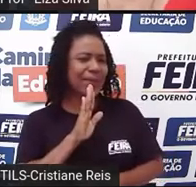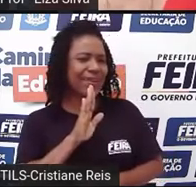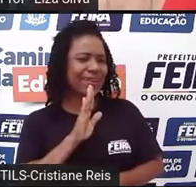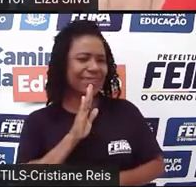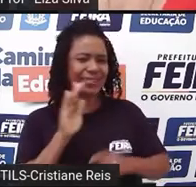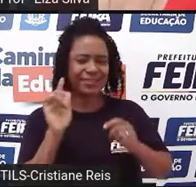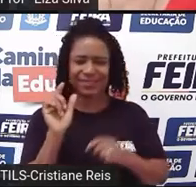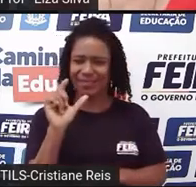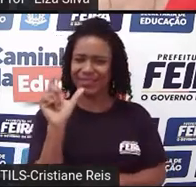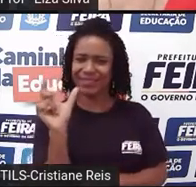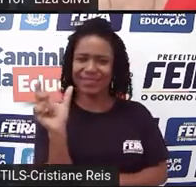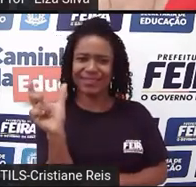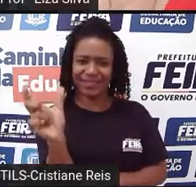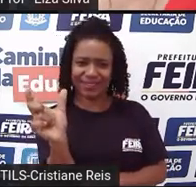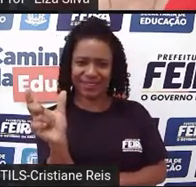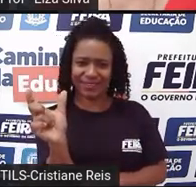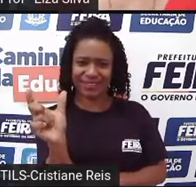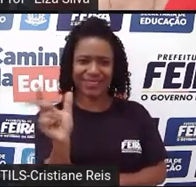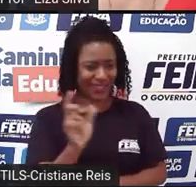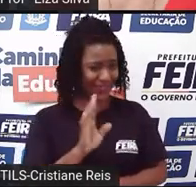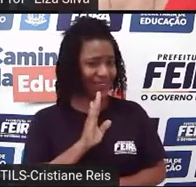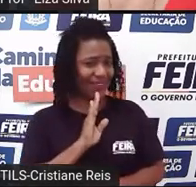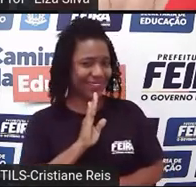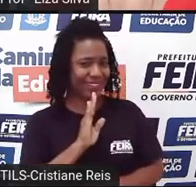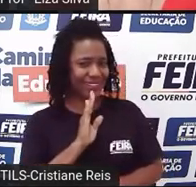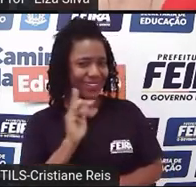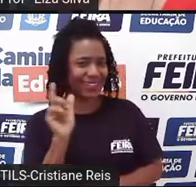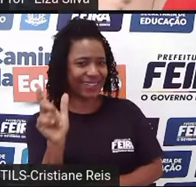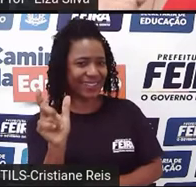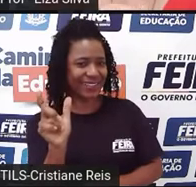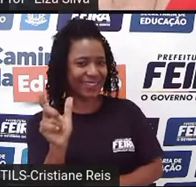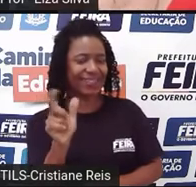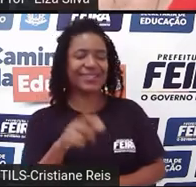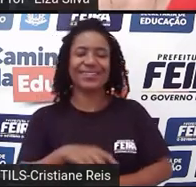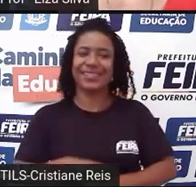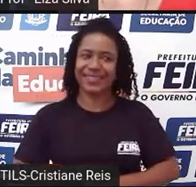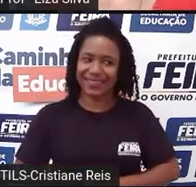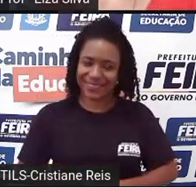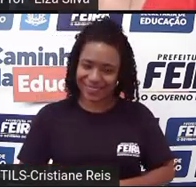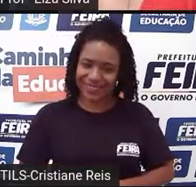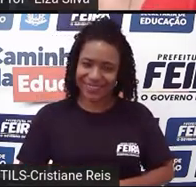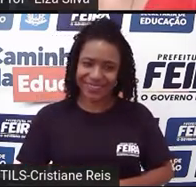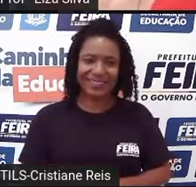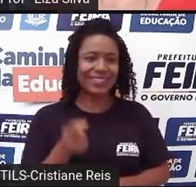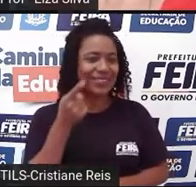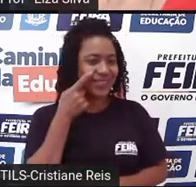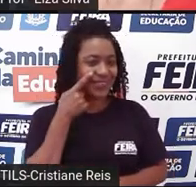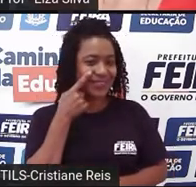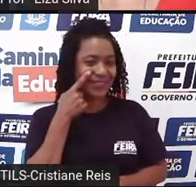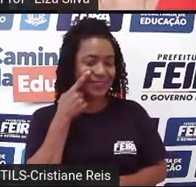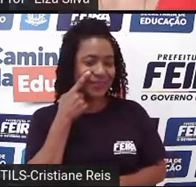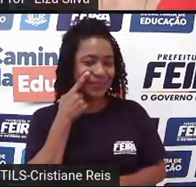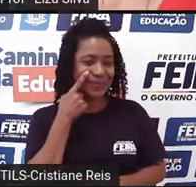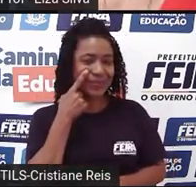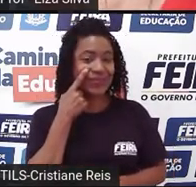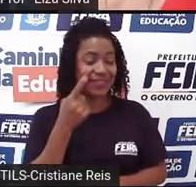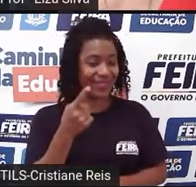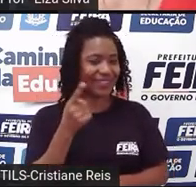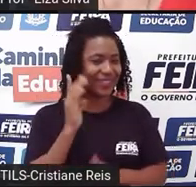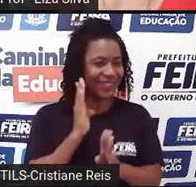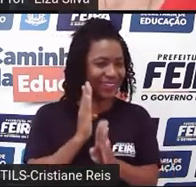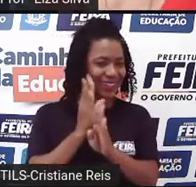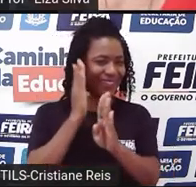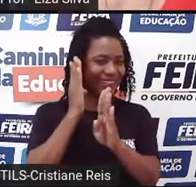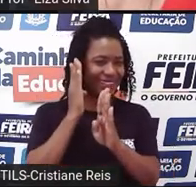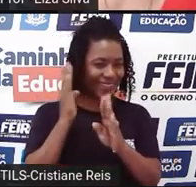ouviram essa expressão em algum lugar? Então vamos revelar esses mistérios durante a